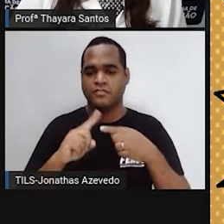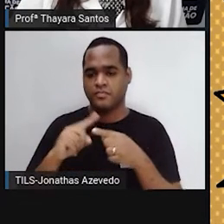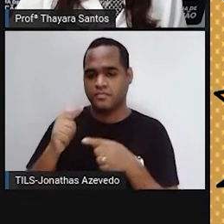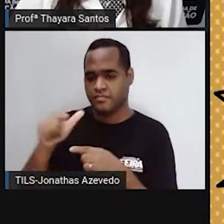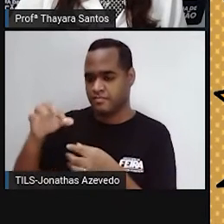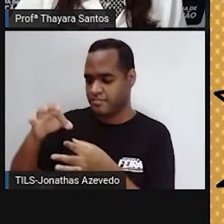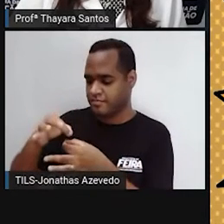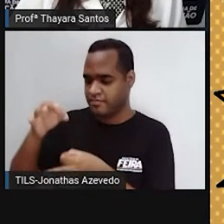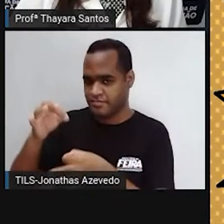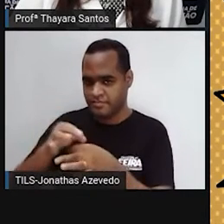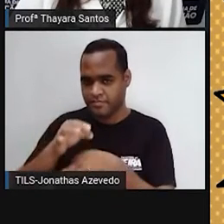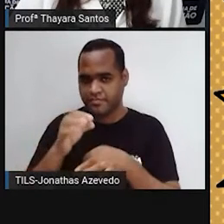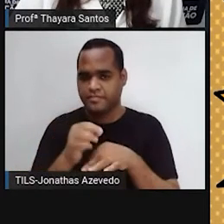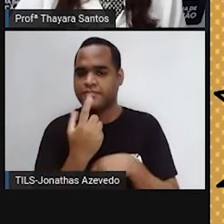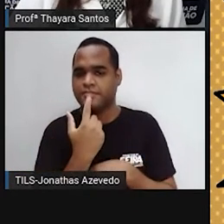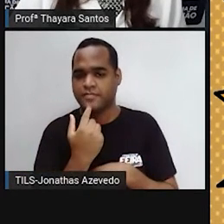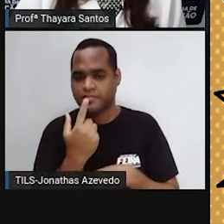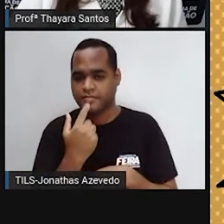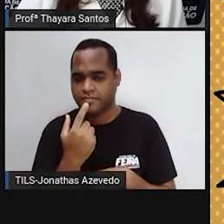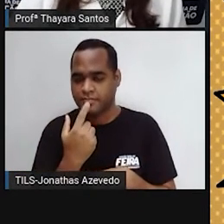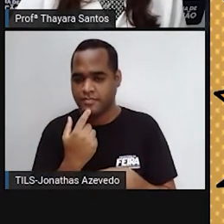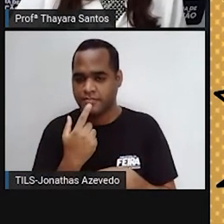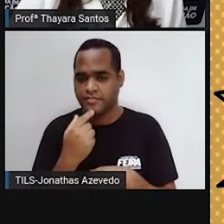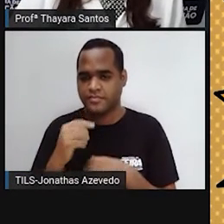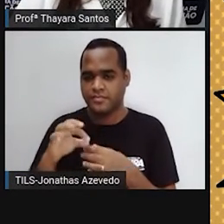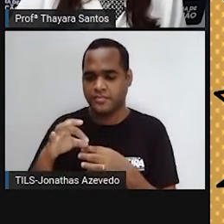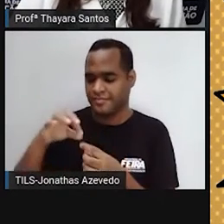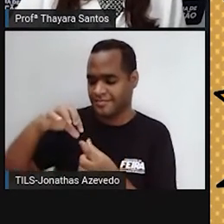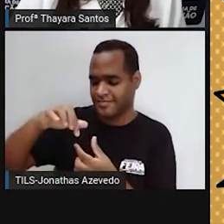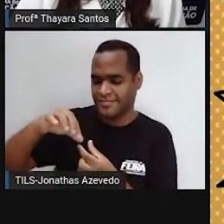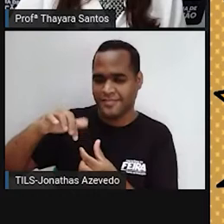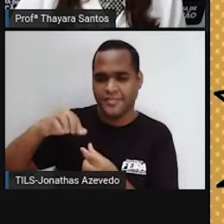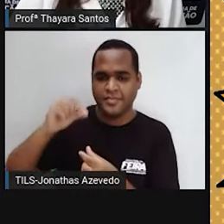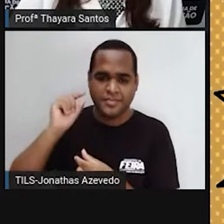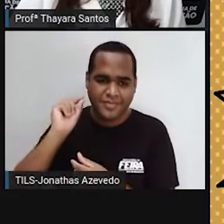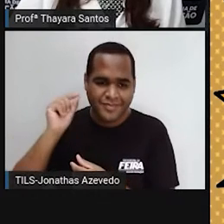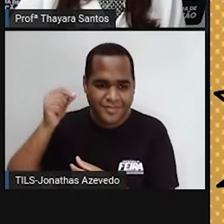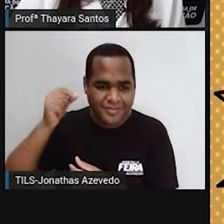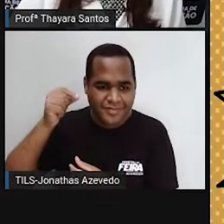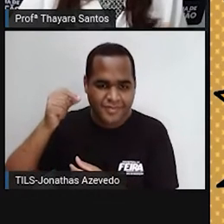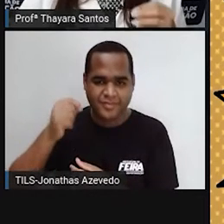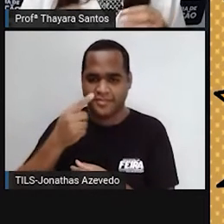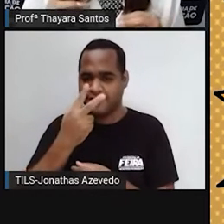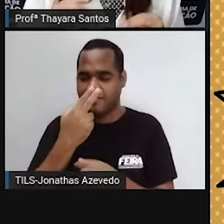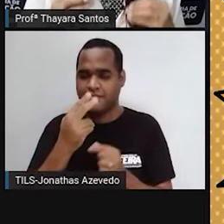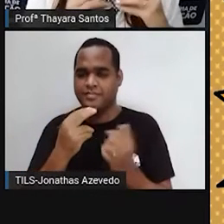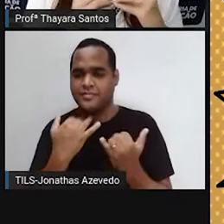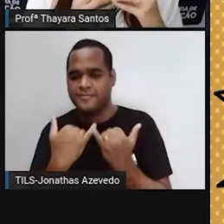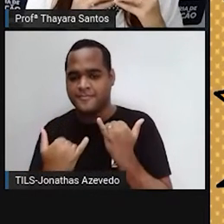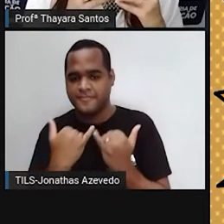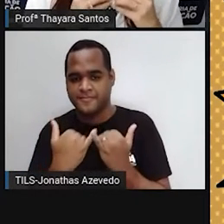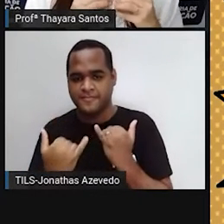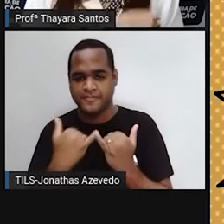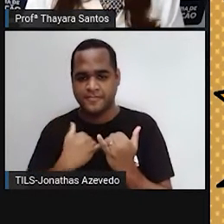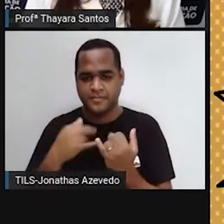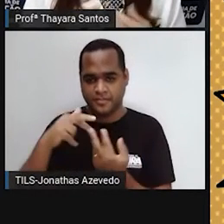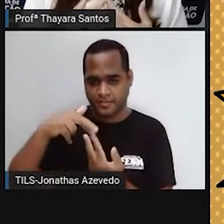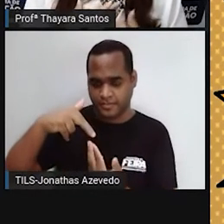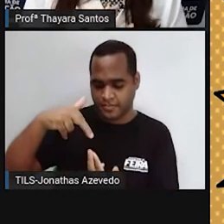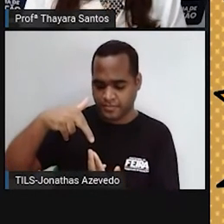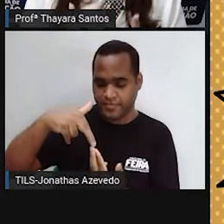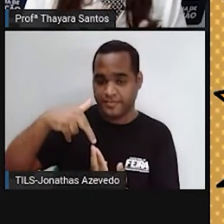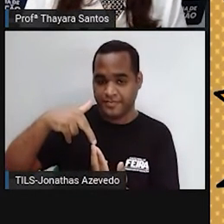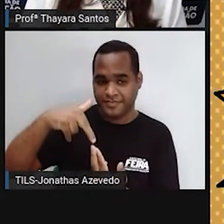parecem alfinetes, parece cotonete também. Então, essa dupla camada está ali.